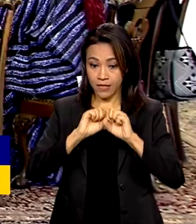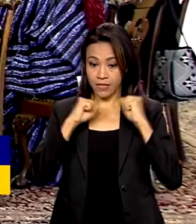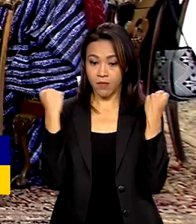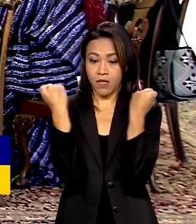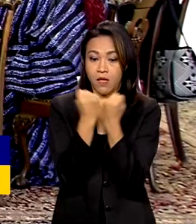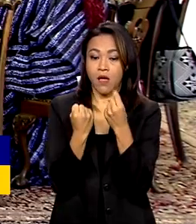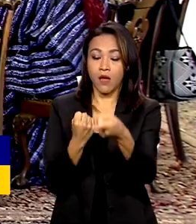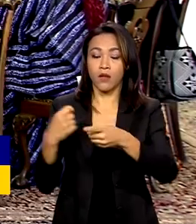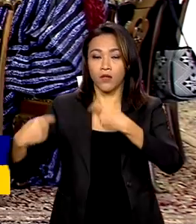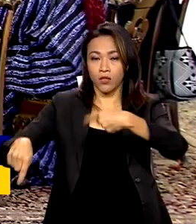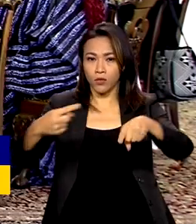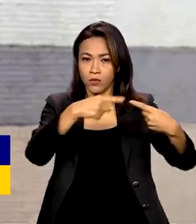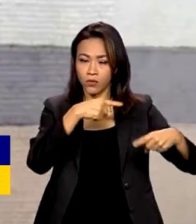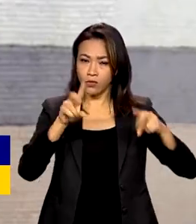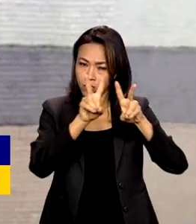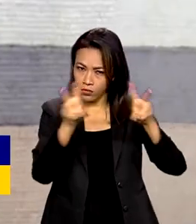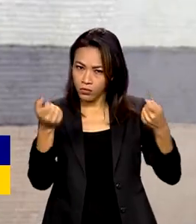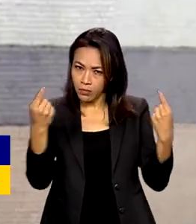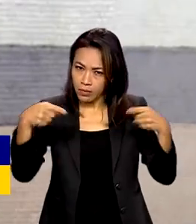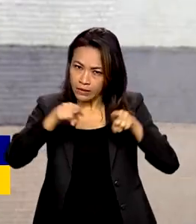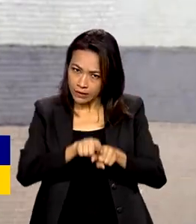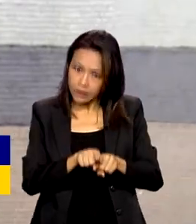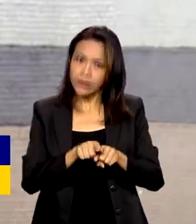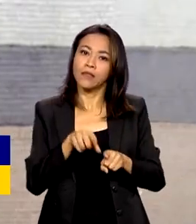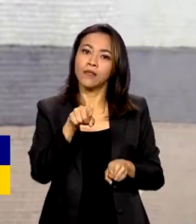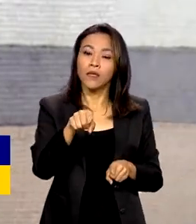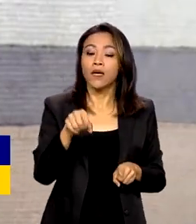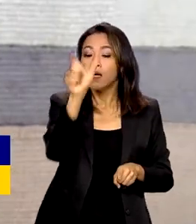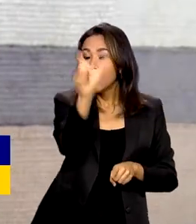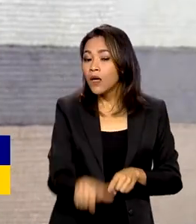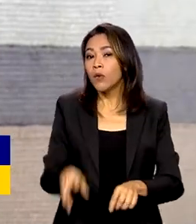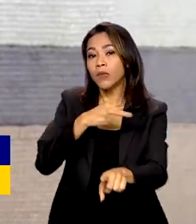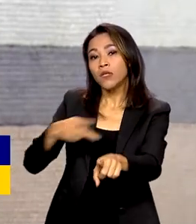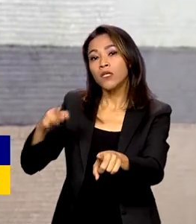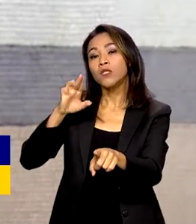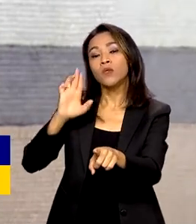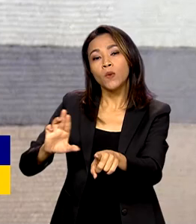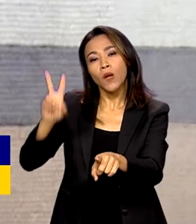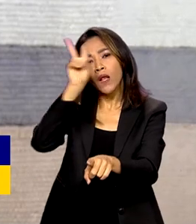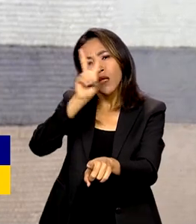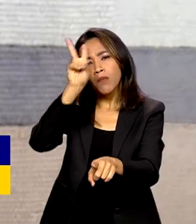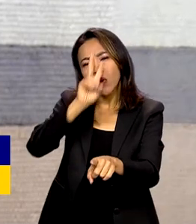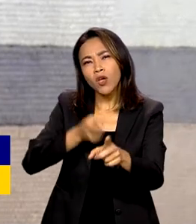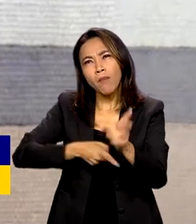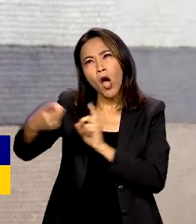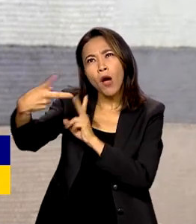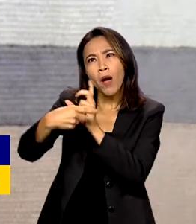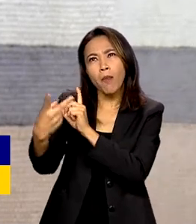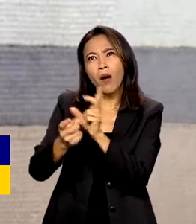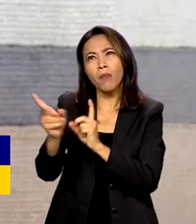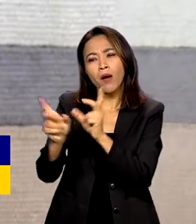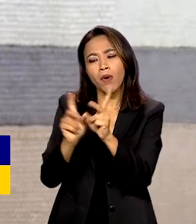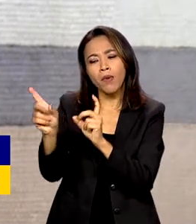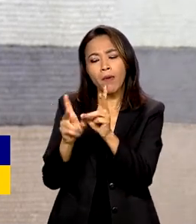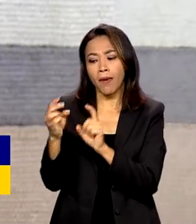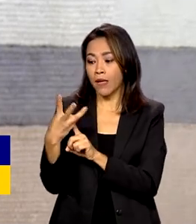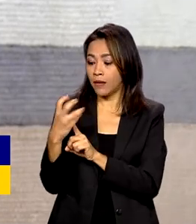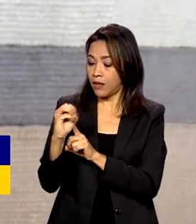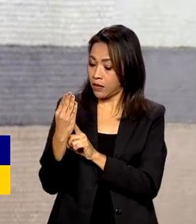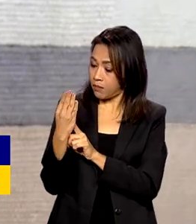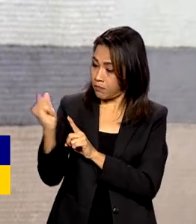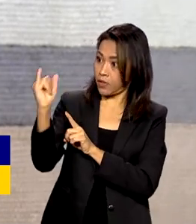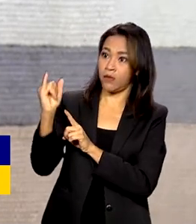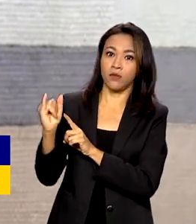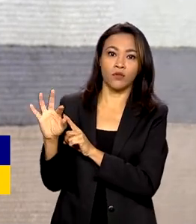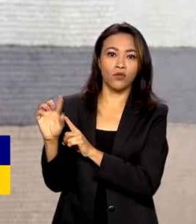entre brasileiros e africanos, o presidente Lula lembrou que o comércio com a África já chegou a 30 bilhões de dólares em 2013,